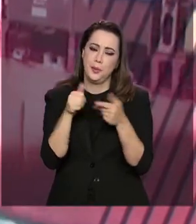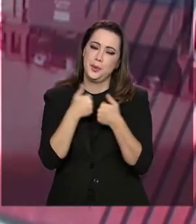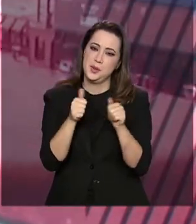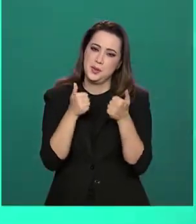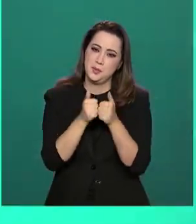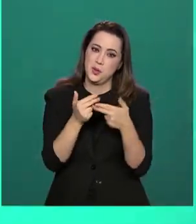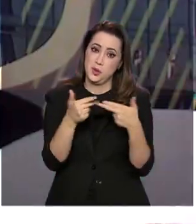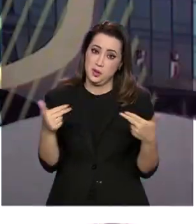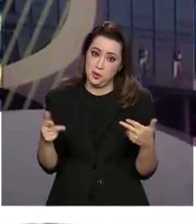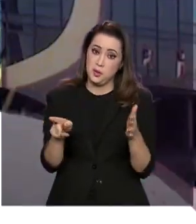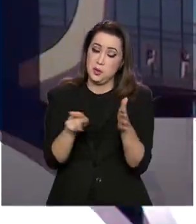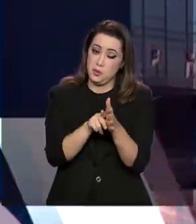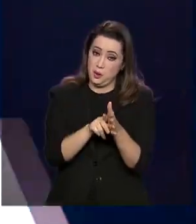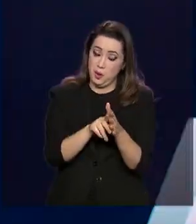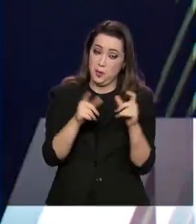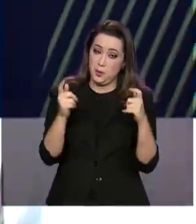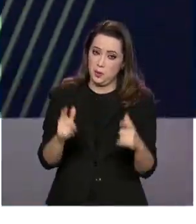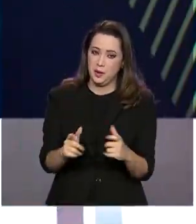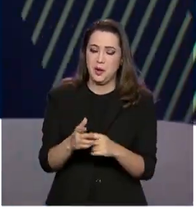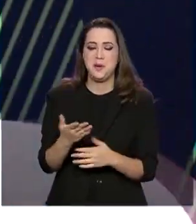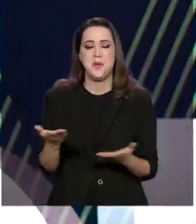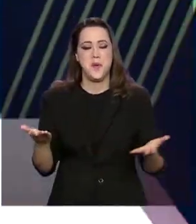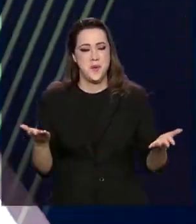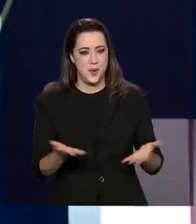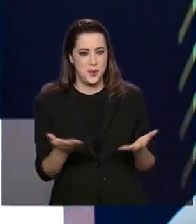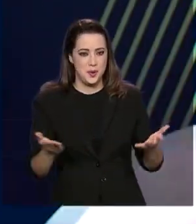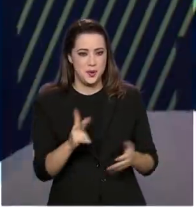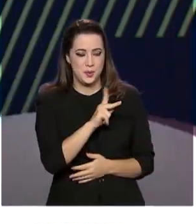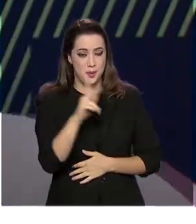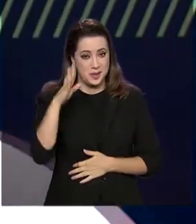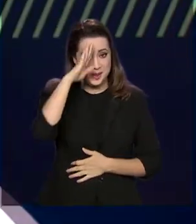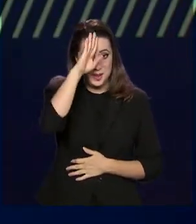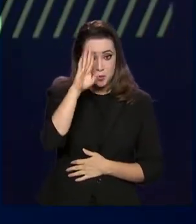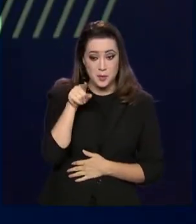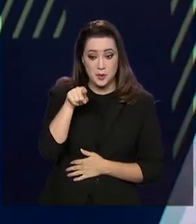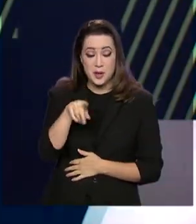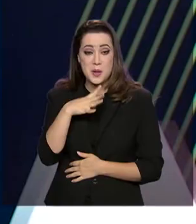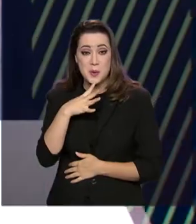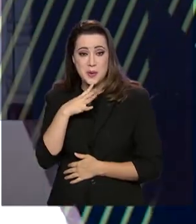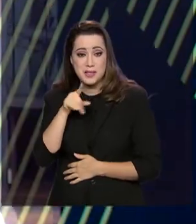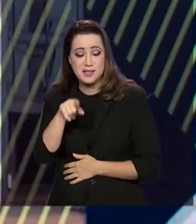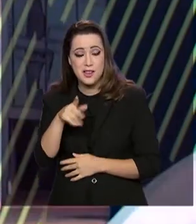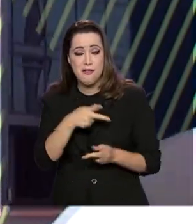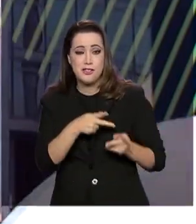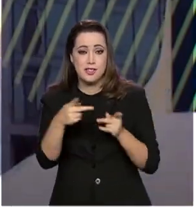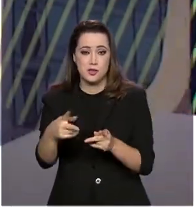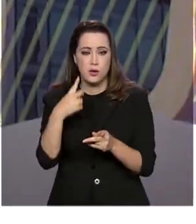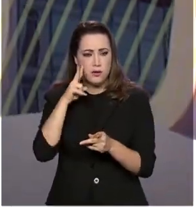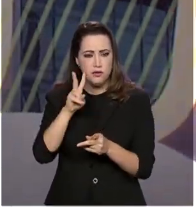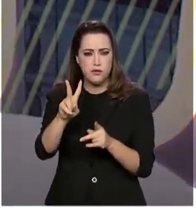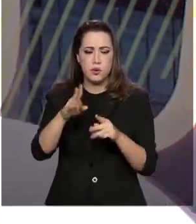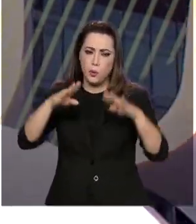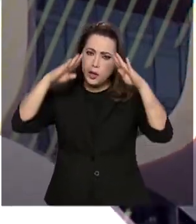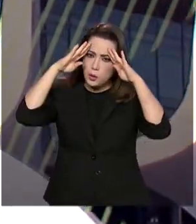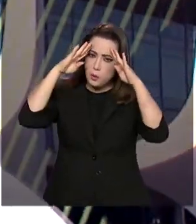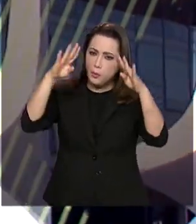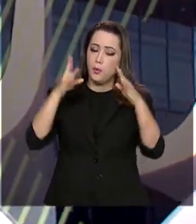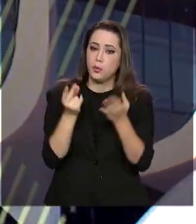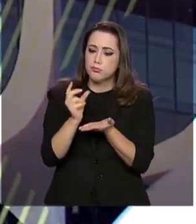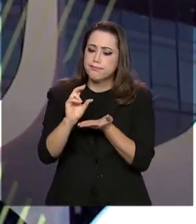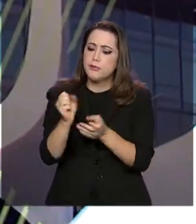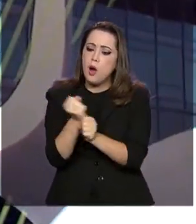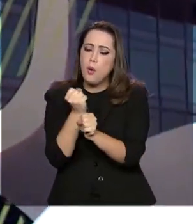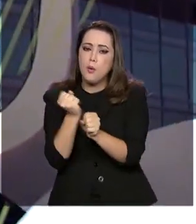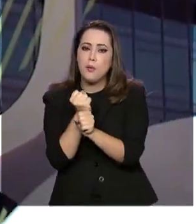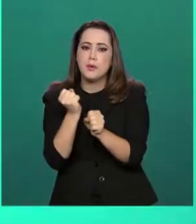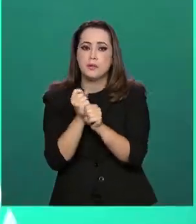presidente Jair Bolsonaro esteve hoje na cidade. Primeiro viu de perto o andamento das obras no aeroporto, que contam também com recursos